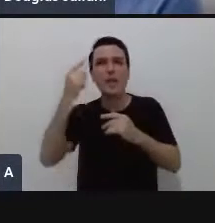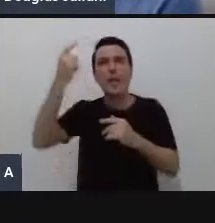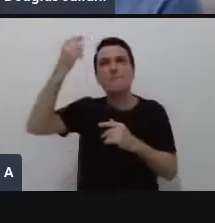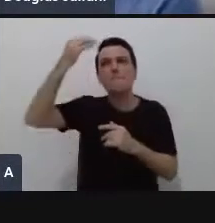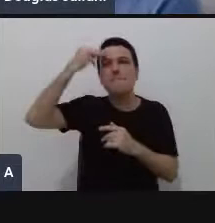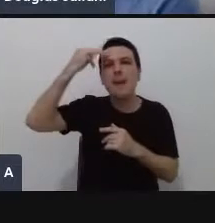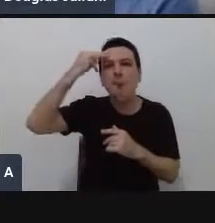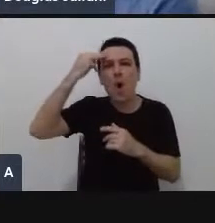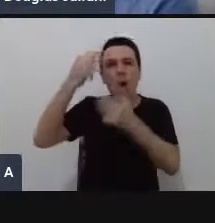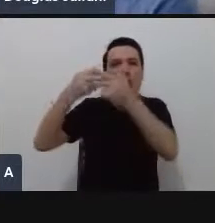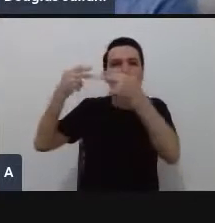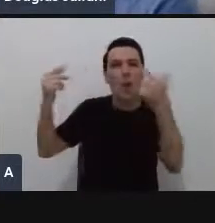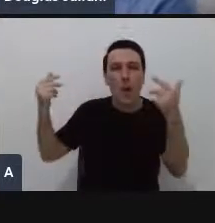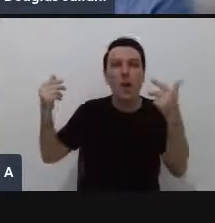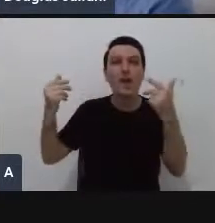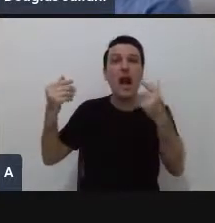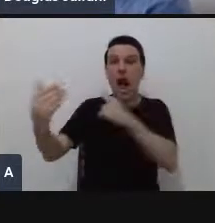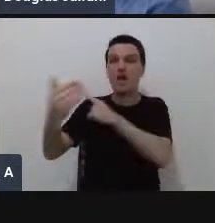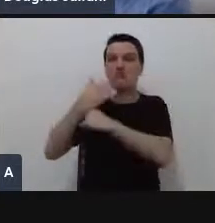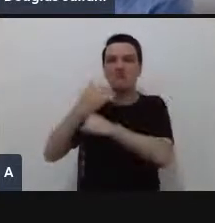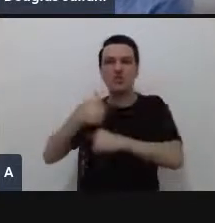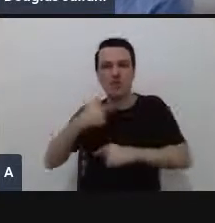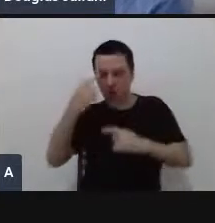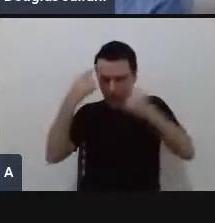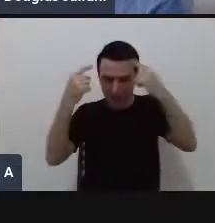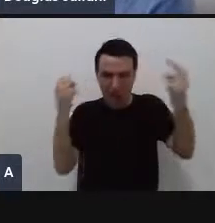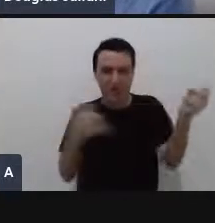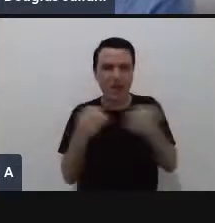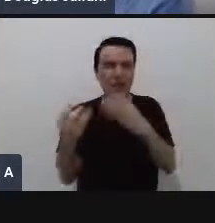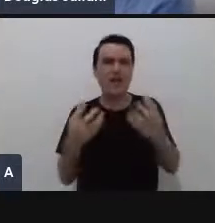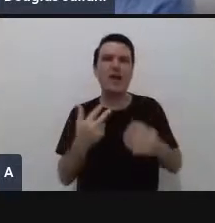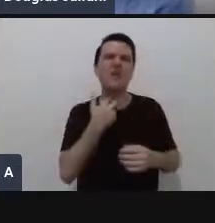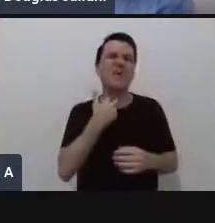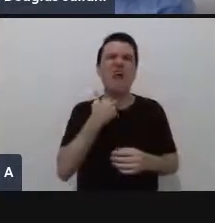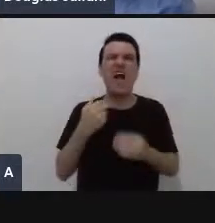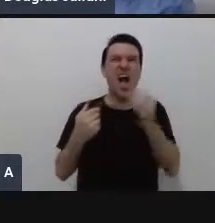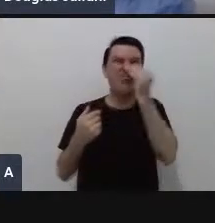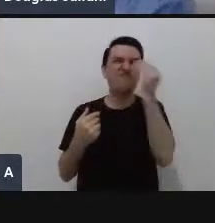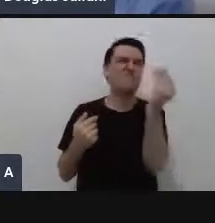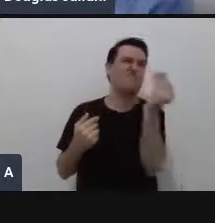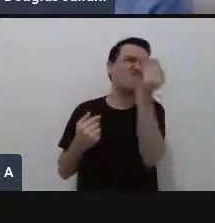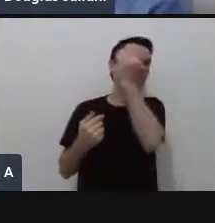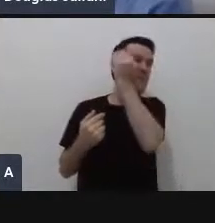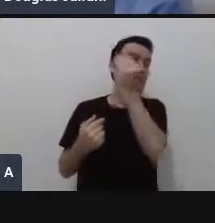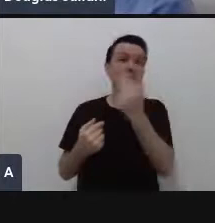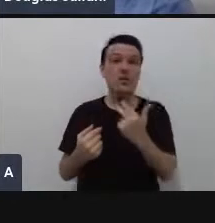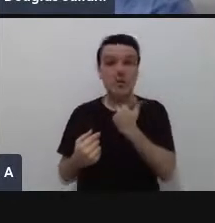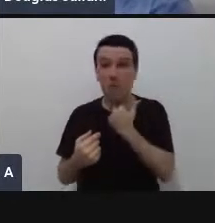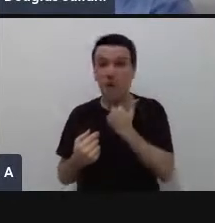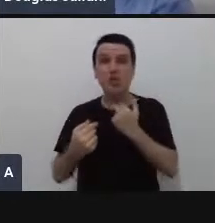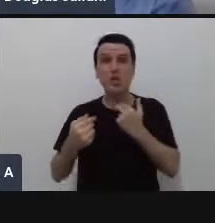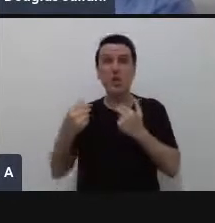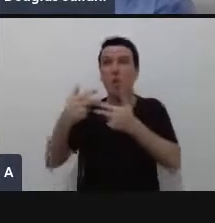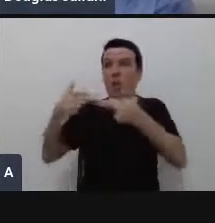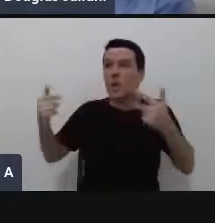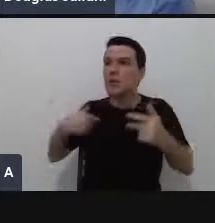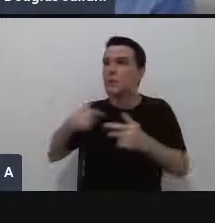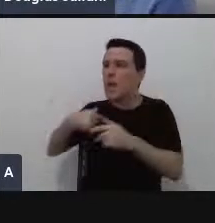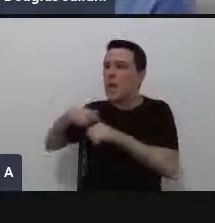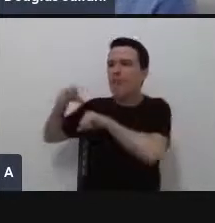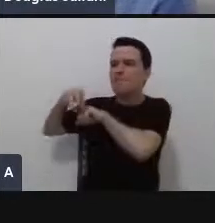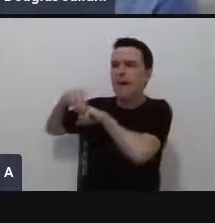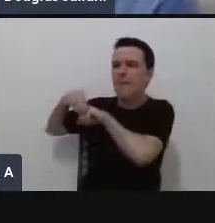ingredientes para inovar. É importante que a gente não subestime isso, aquilo que a gente aprendeu ao longo da vida. Ainda que seja num contexto